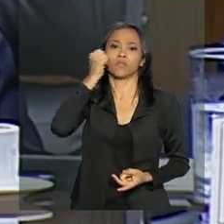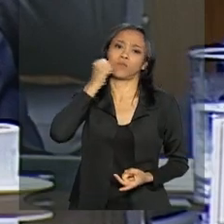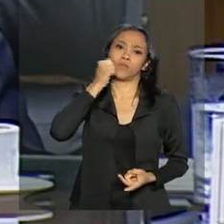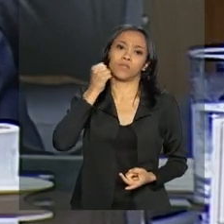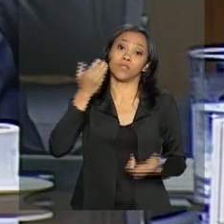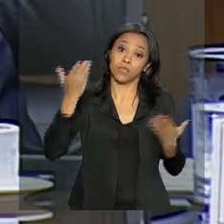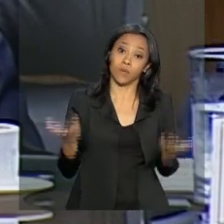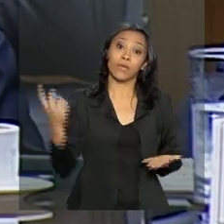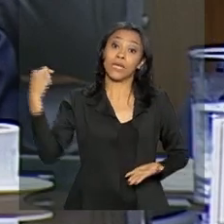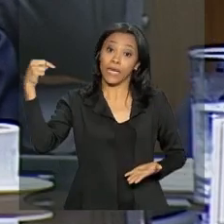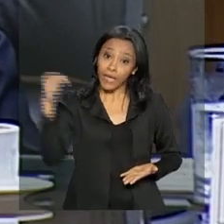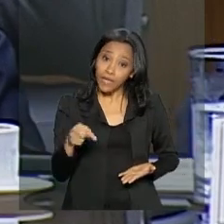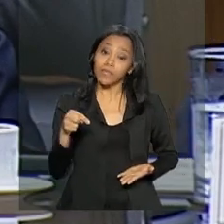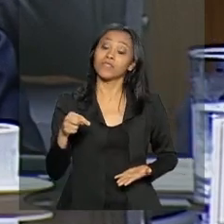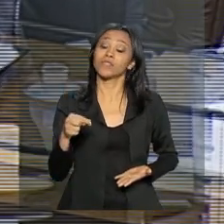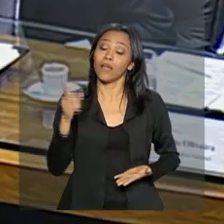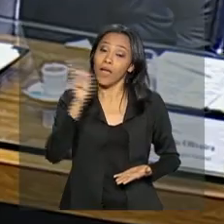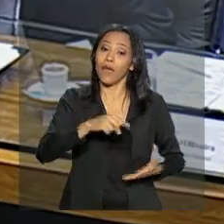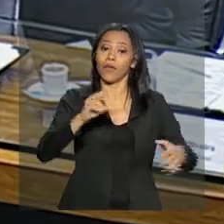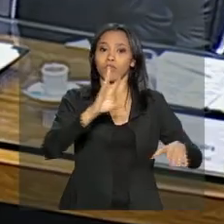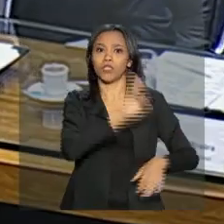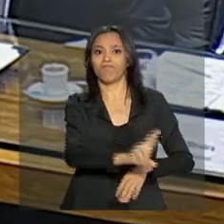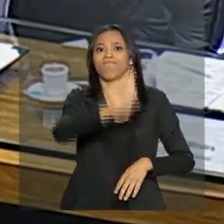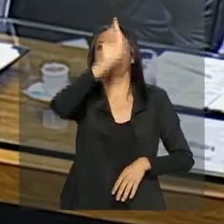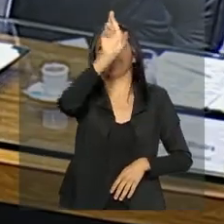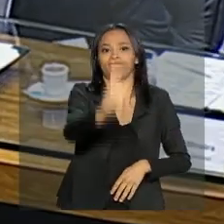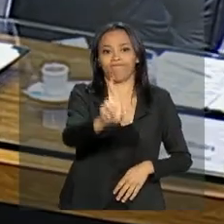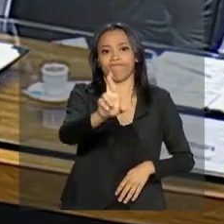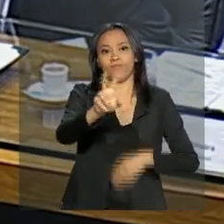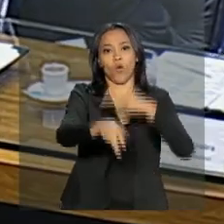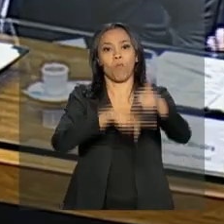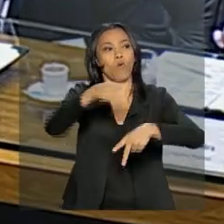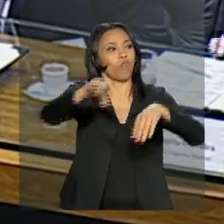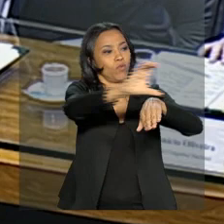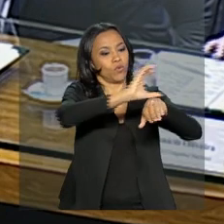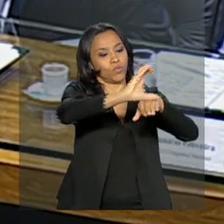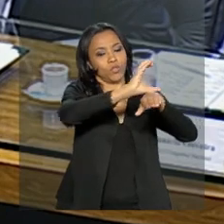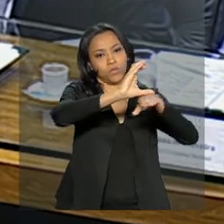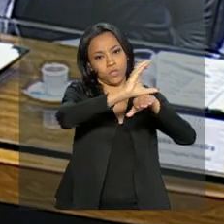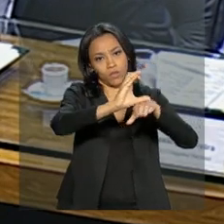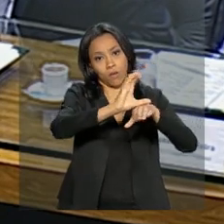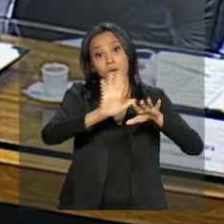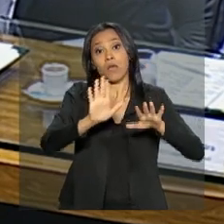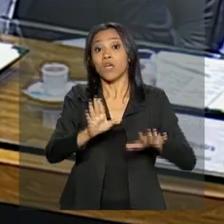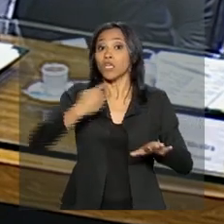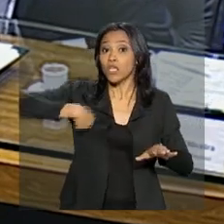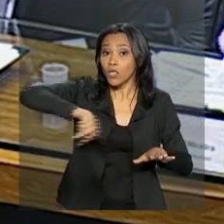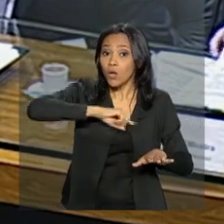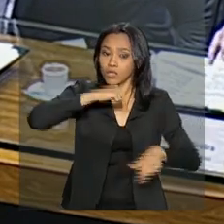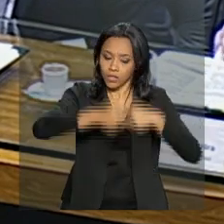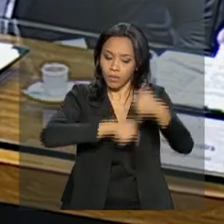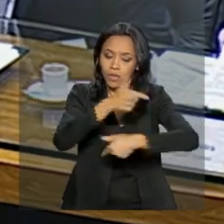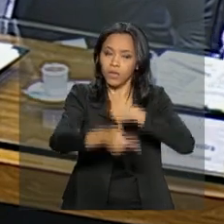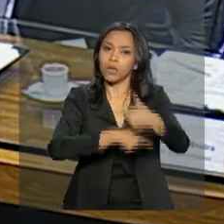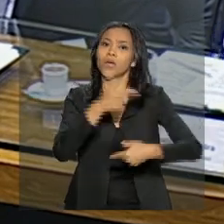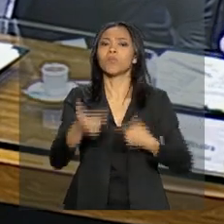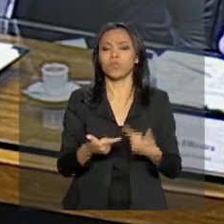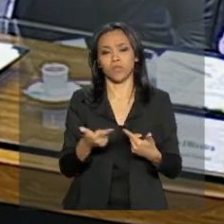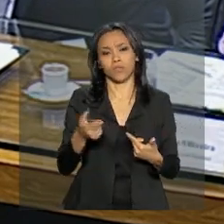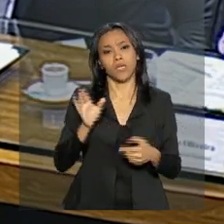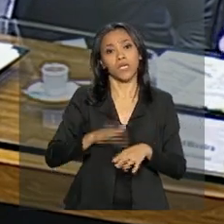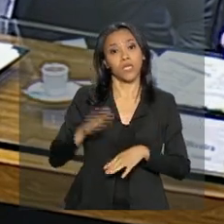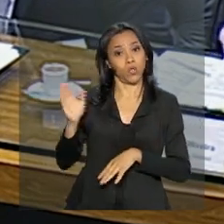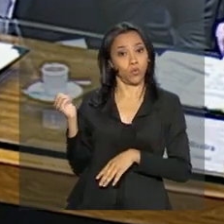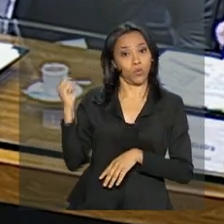realmente o titular do povo. Mas é preciso, como nós somos órgãos exercentes do poder, fazer aquilo que o nosso ministro